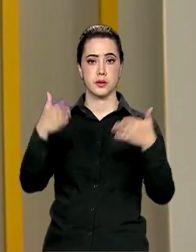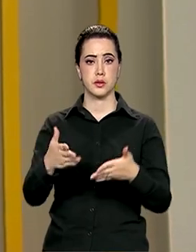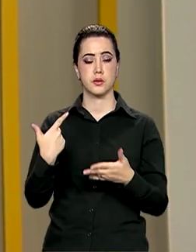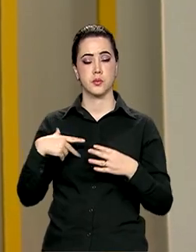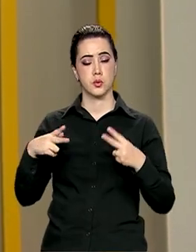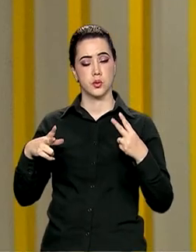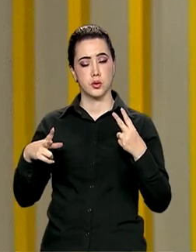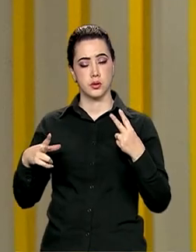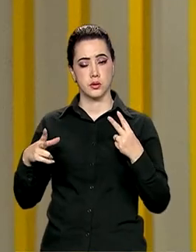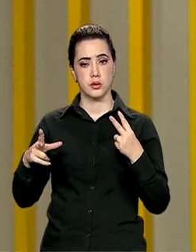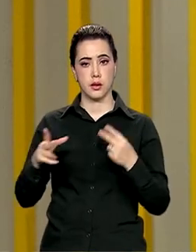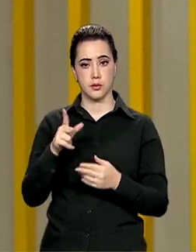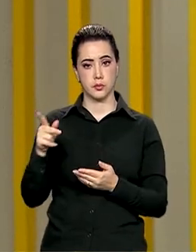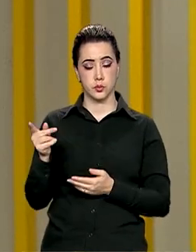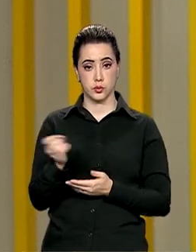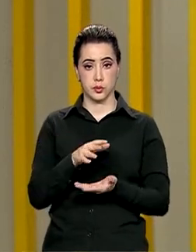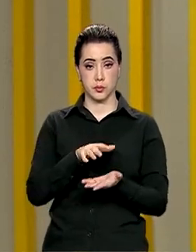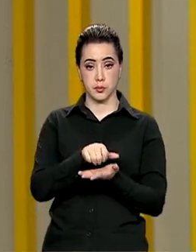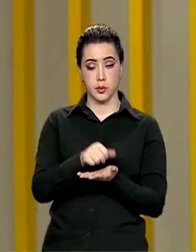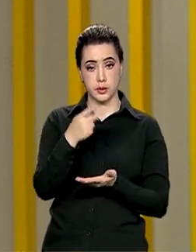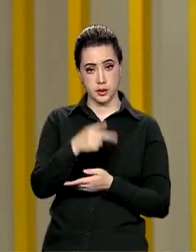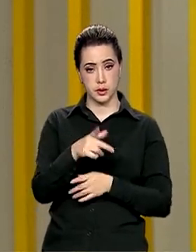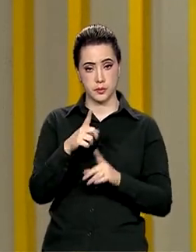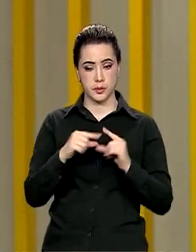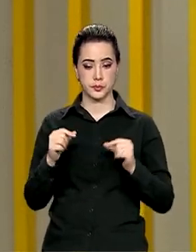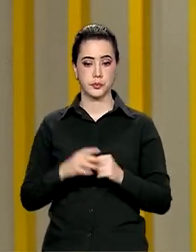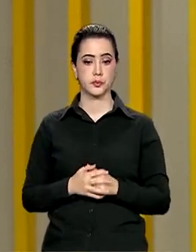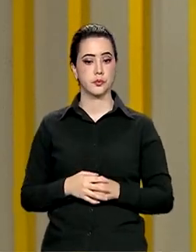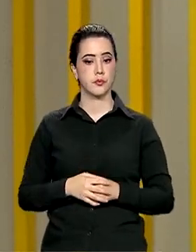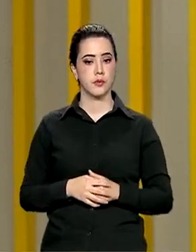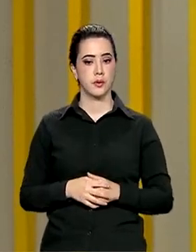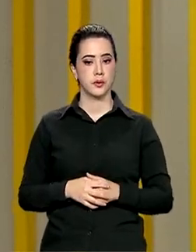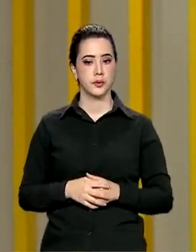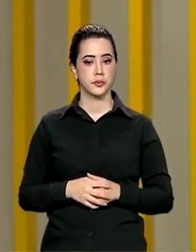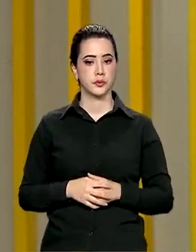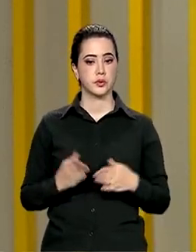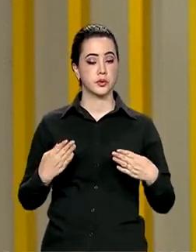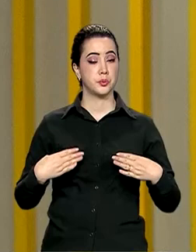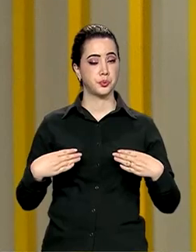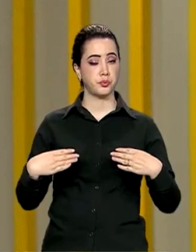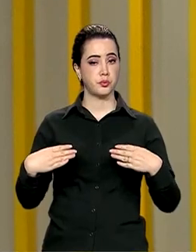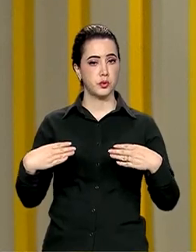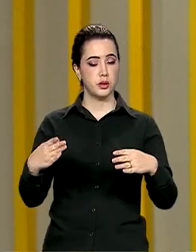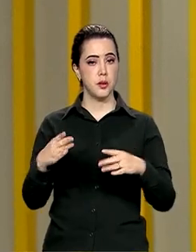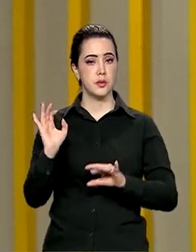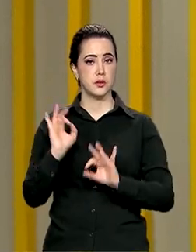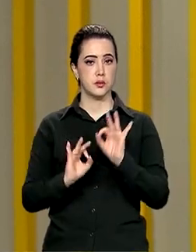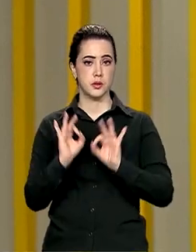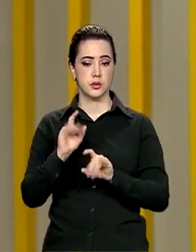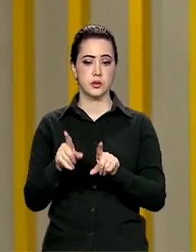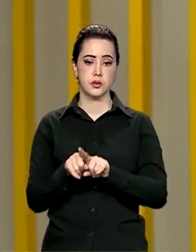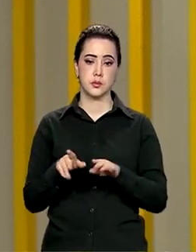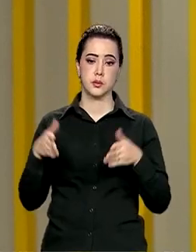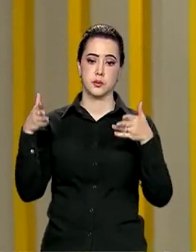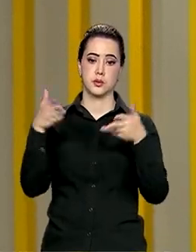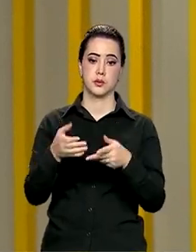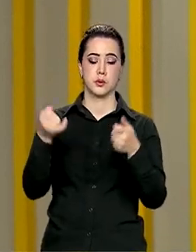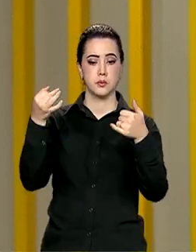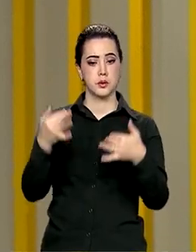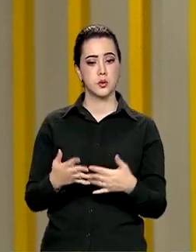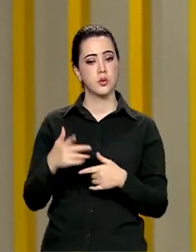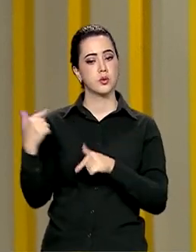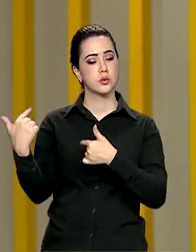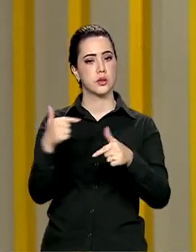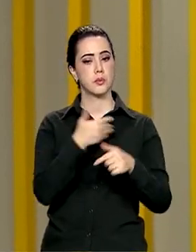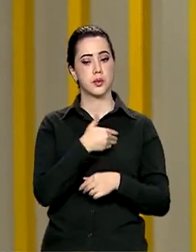posse em Brasília. E a ministra do Planejamento, Simone Tebit, que também participou da cerimônia, reforçou que o